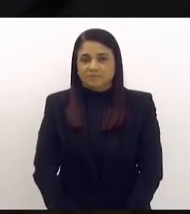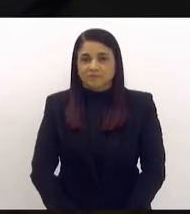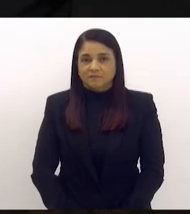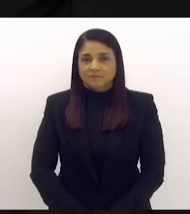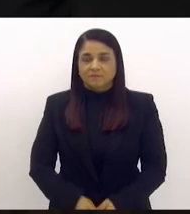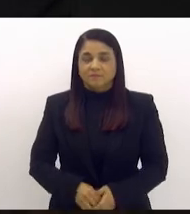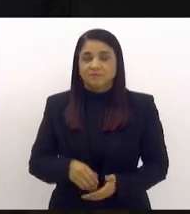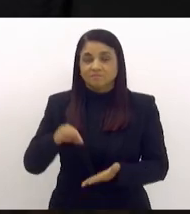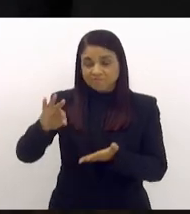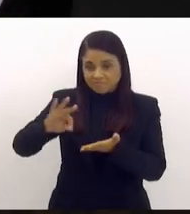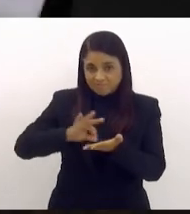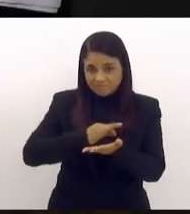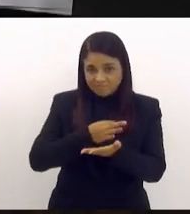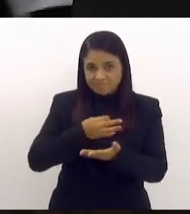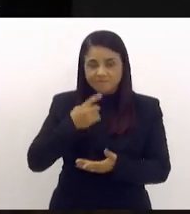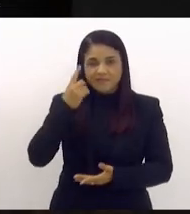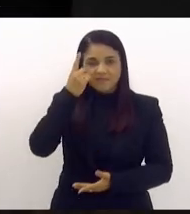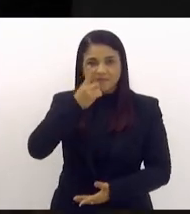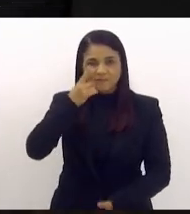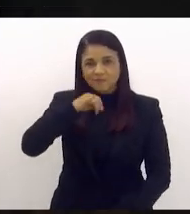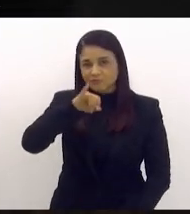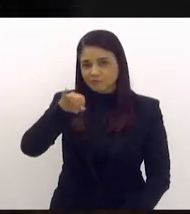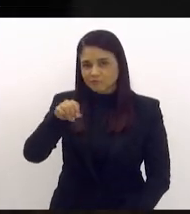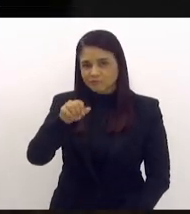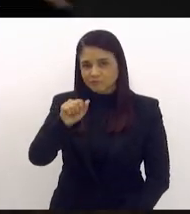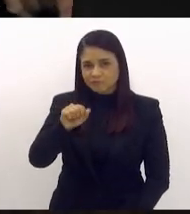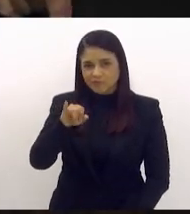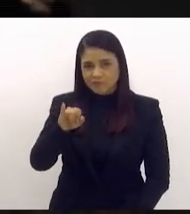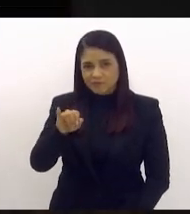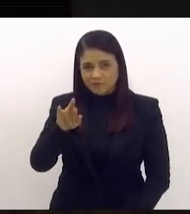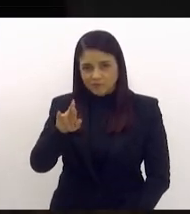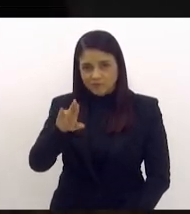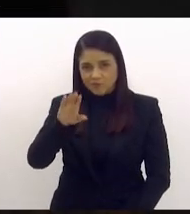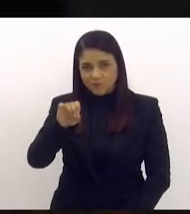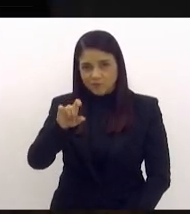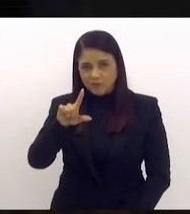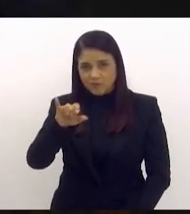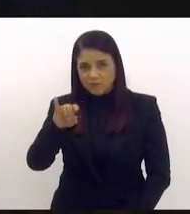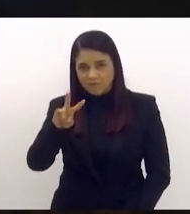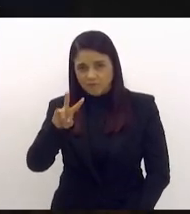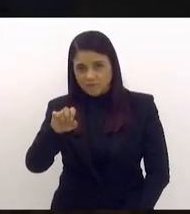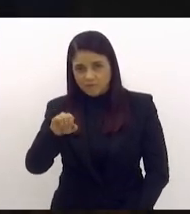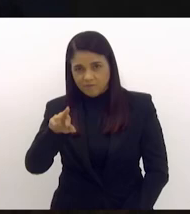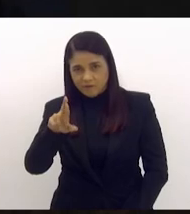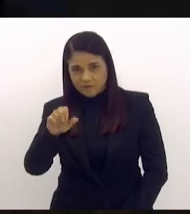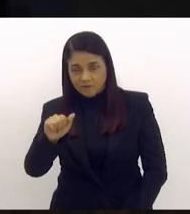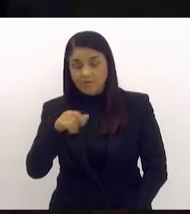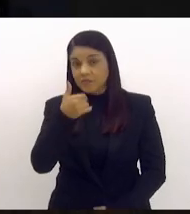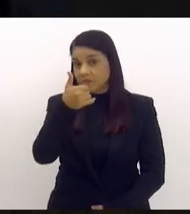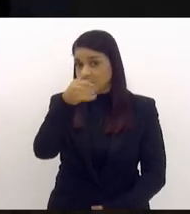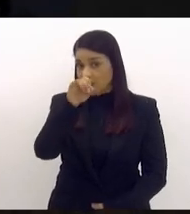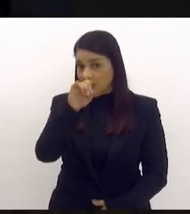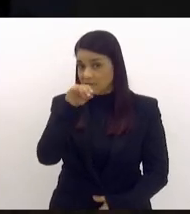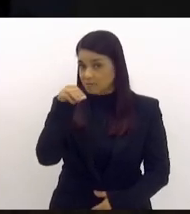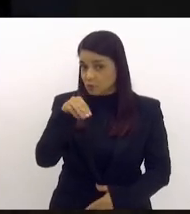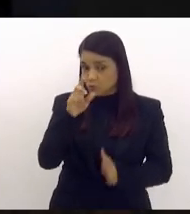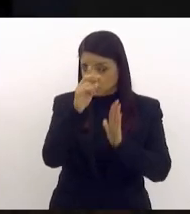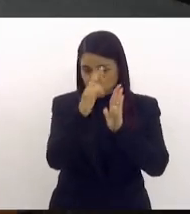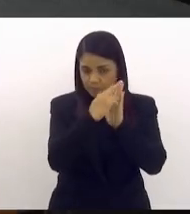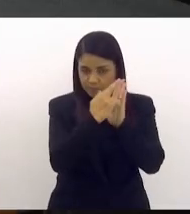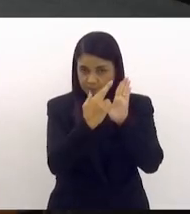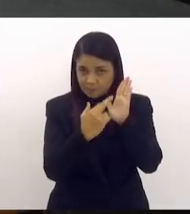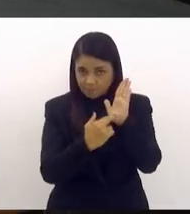próximo orador escrito nobre deputado Jari Oliveira vossa excelência dispõe de 10 minutos no tempo regimental